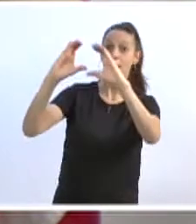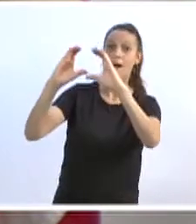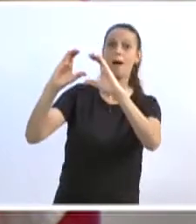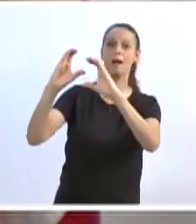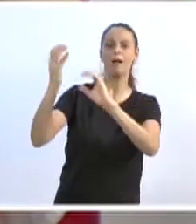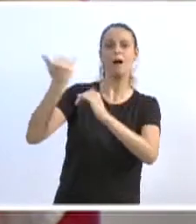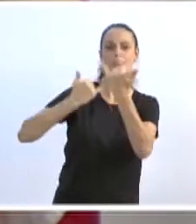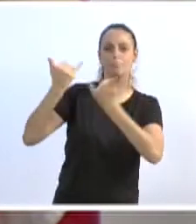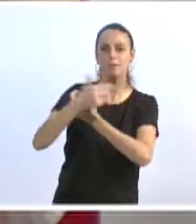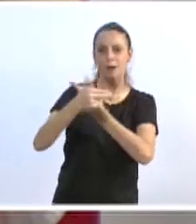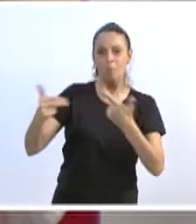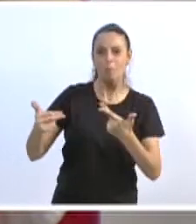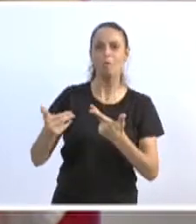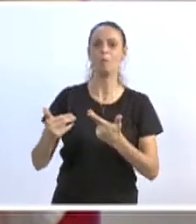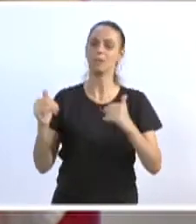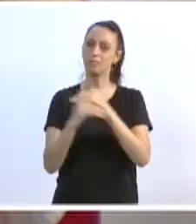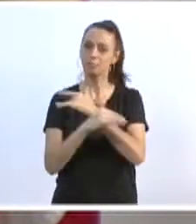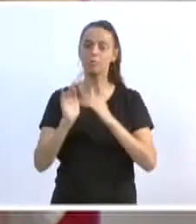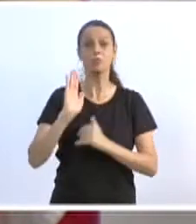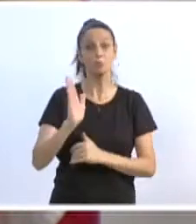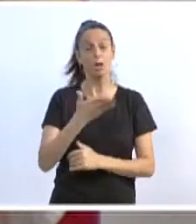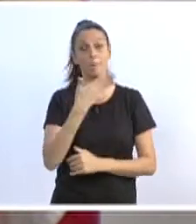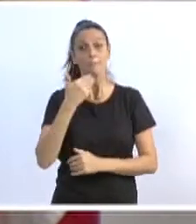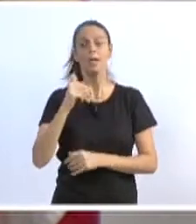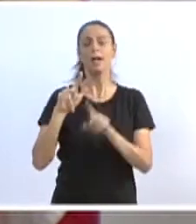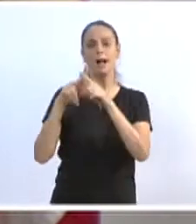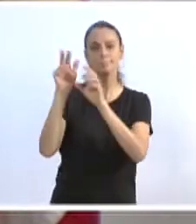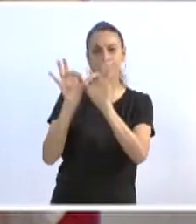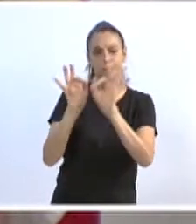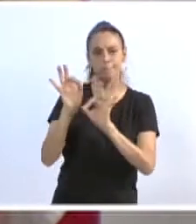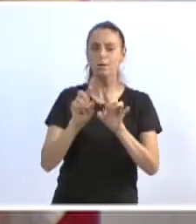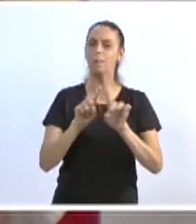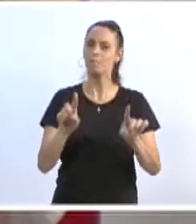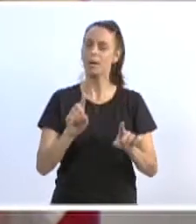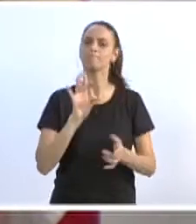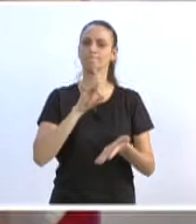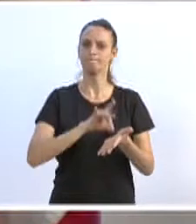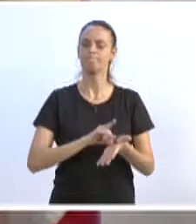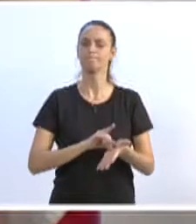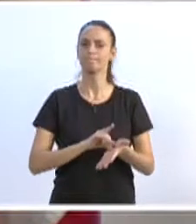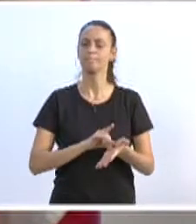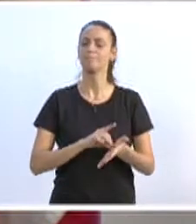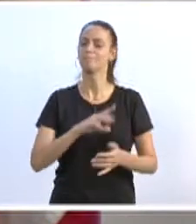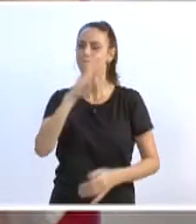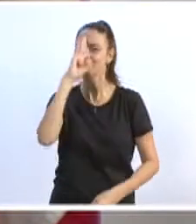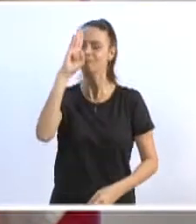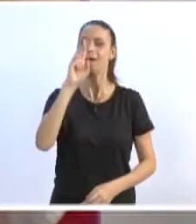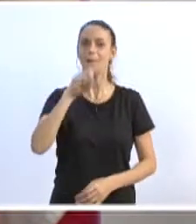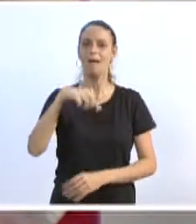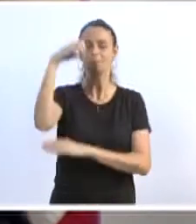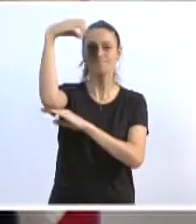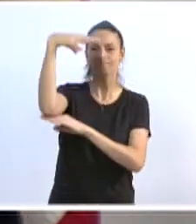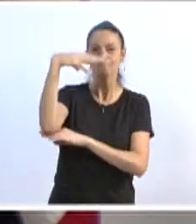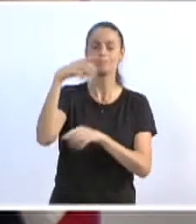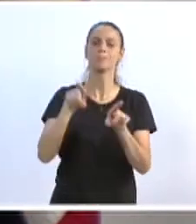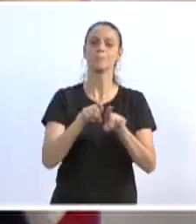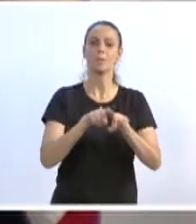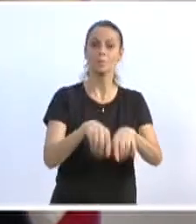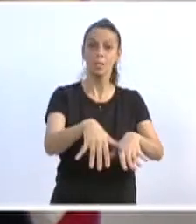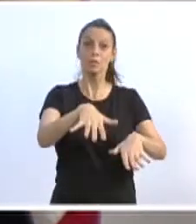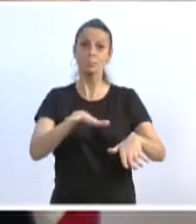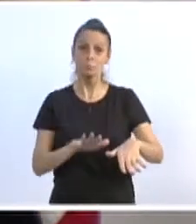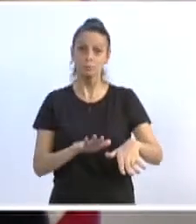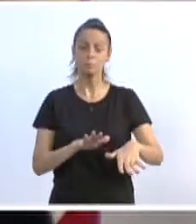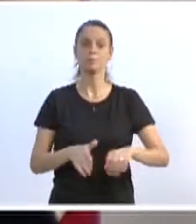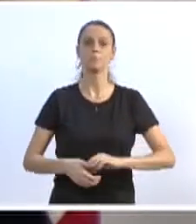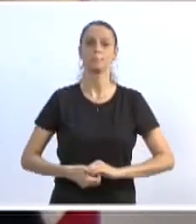nas placas também fizeram os reparos, mas eu acho a prioridade. Iluminação na Serra da Vila e lombadas elevadas ou